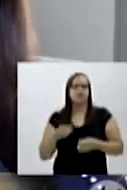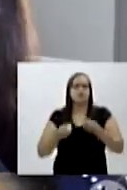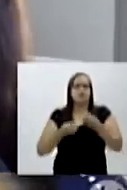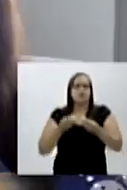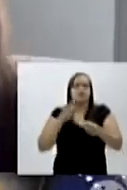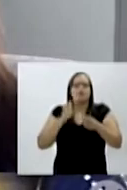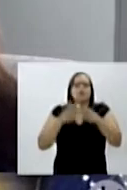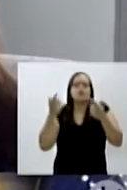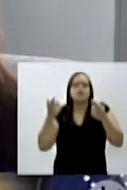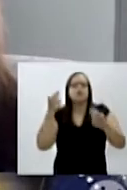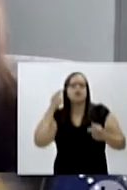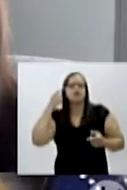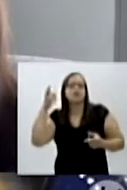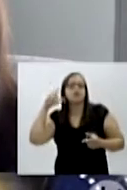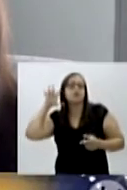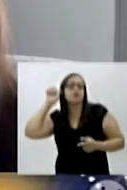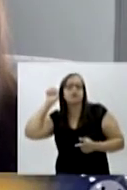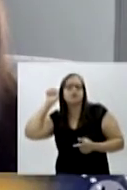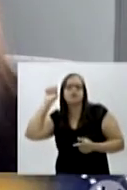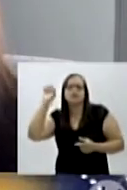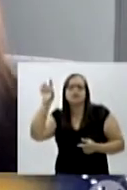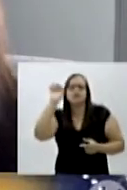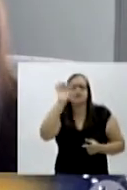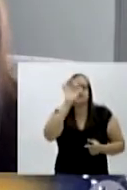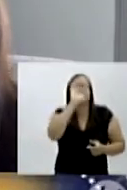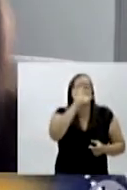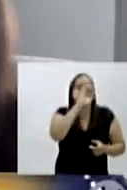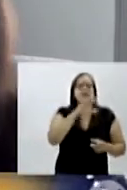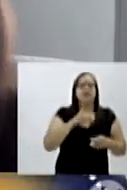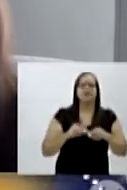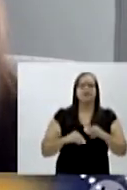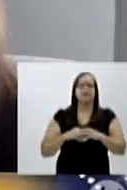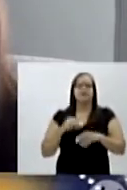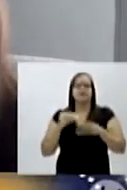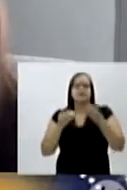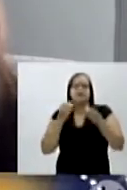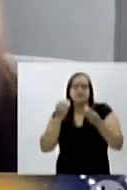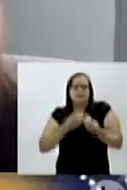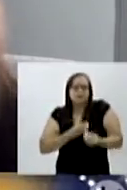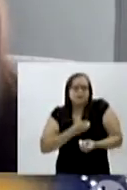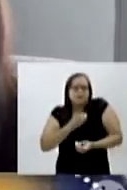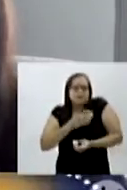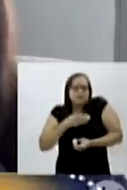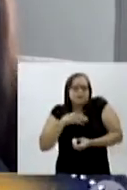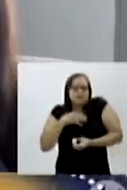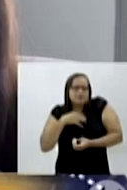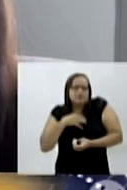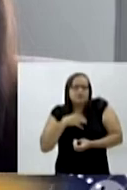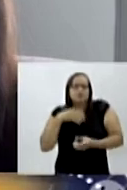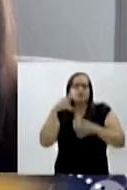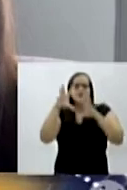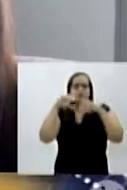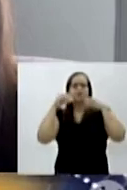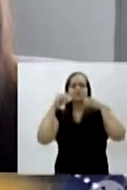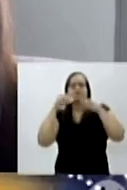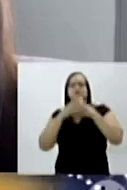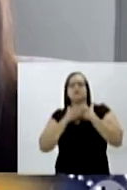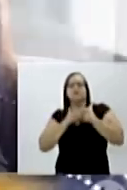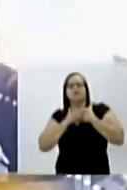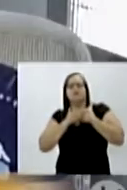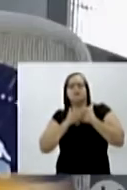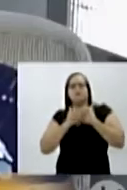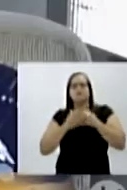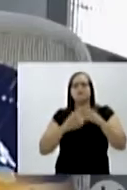Porque é através dos olhos que eles escutam cada gesto, cada detalhe, cada sentimento que a pessoa está transmitindo para